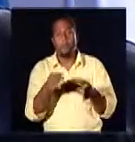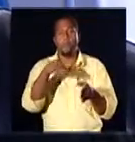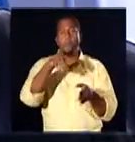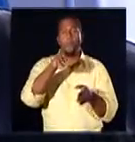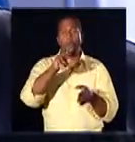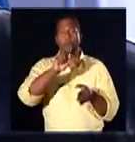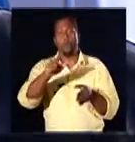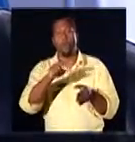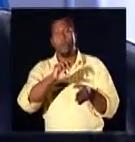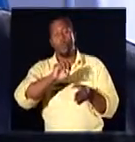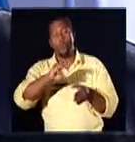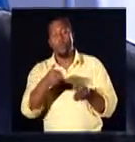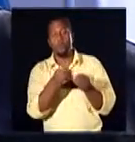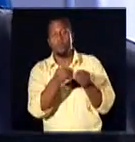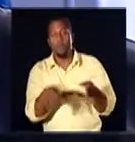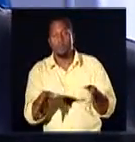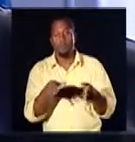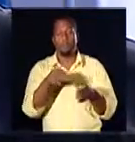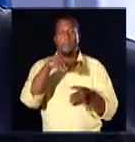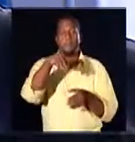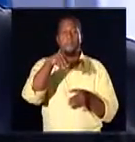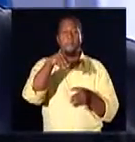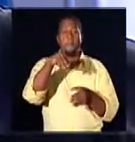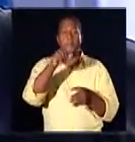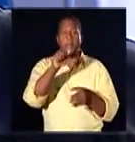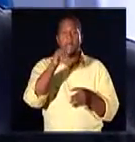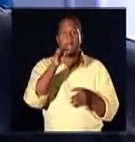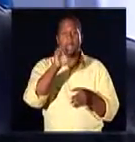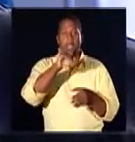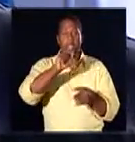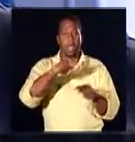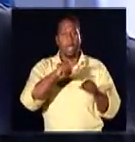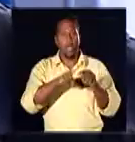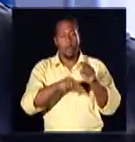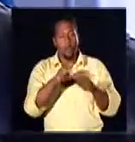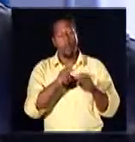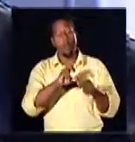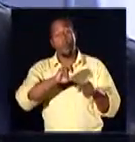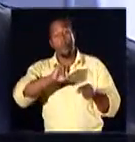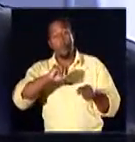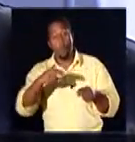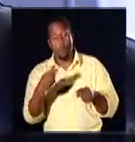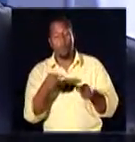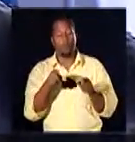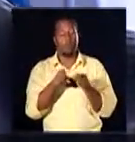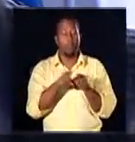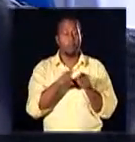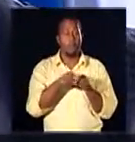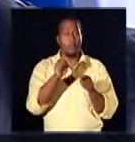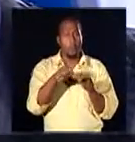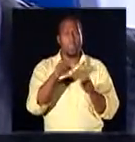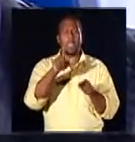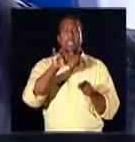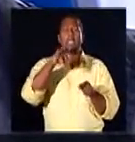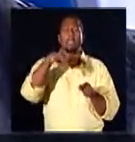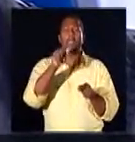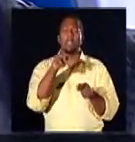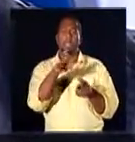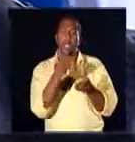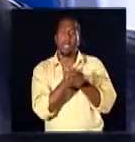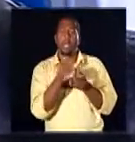seja por dano moral, seja por dano material, e questões, por exemplo, na concessão de liminares,